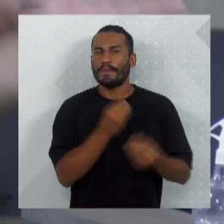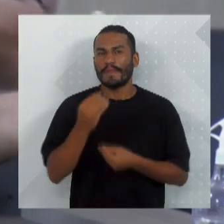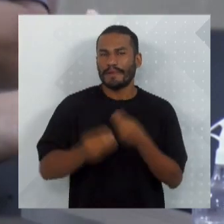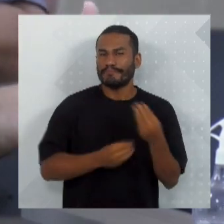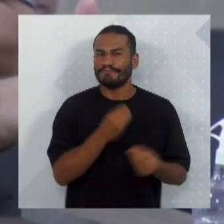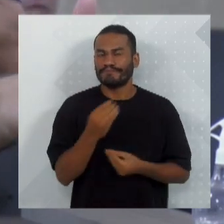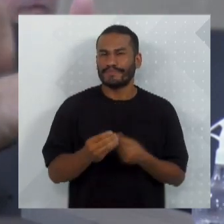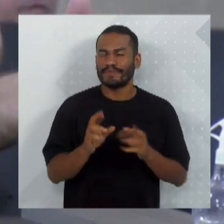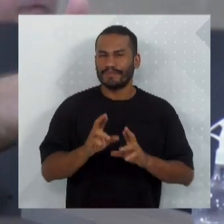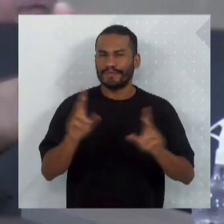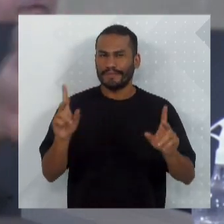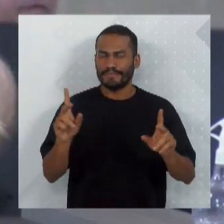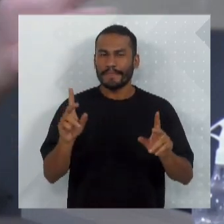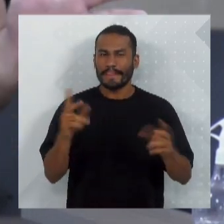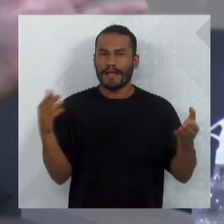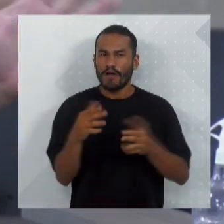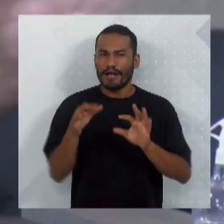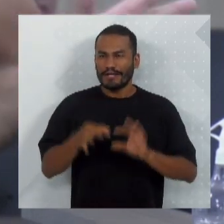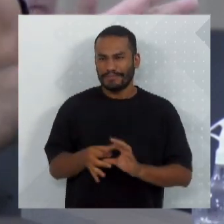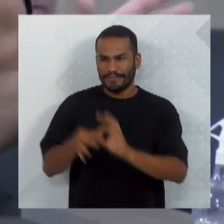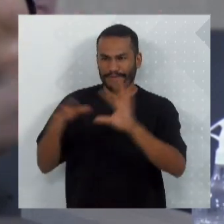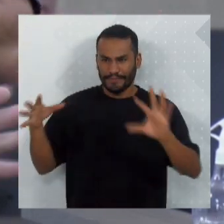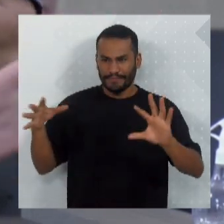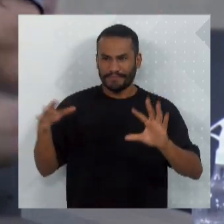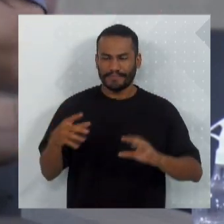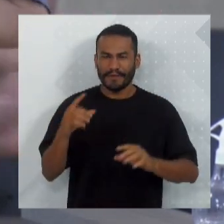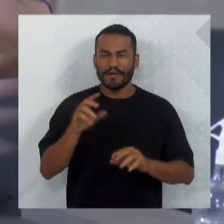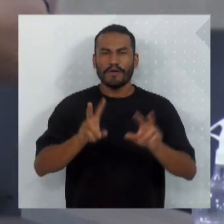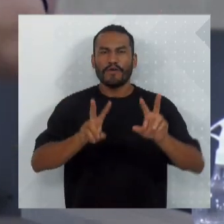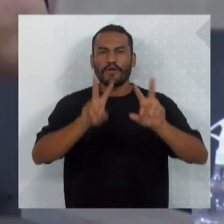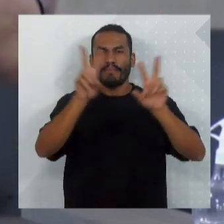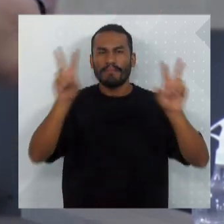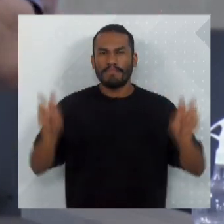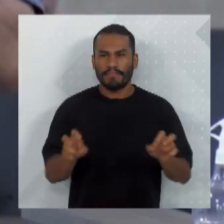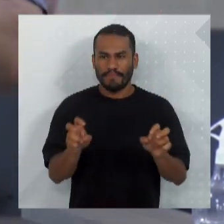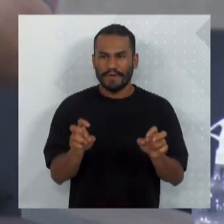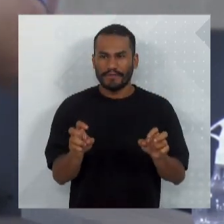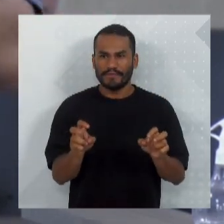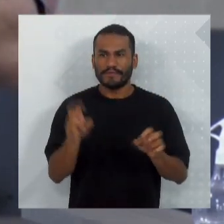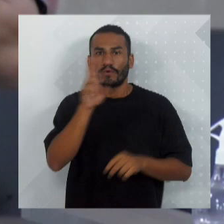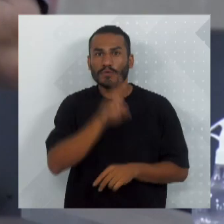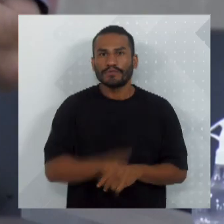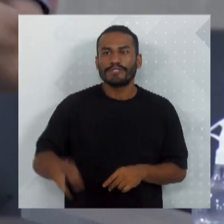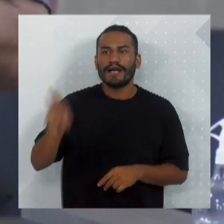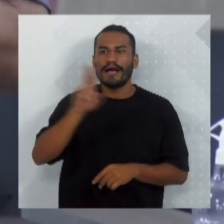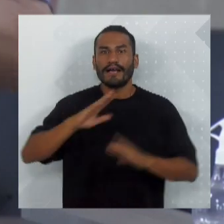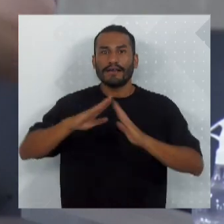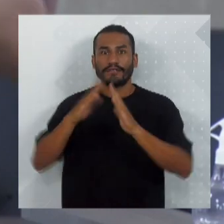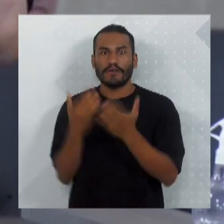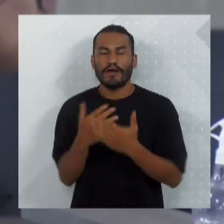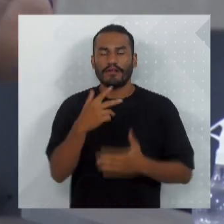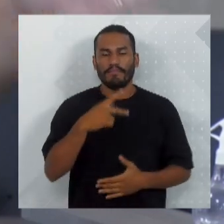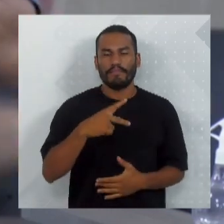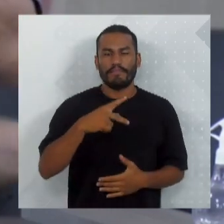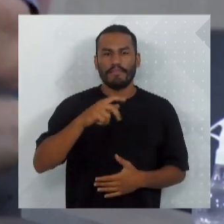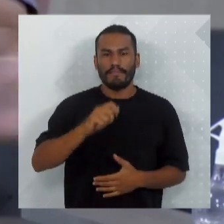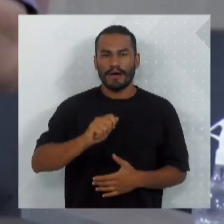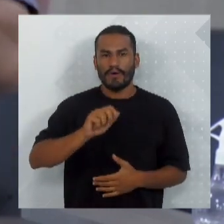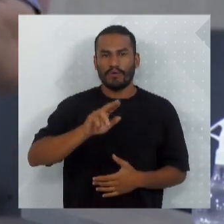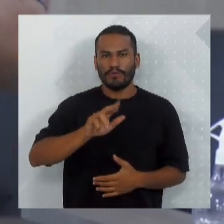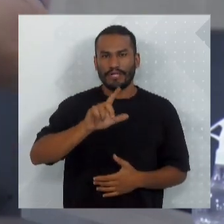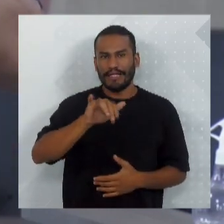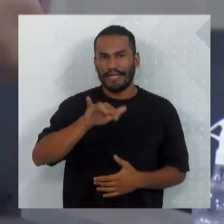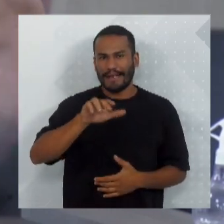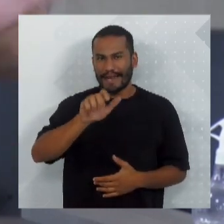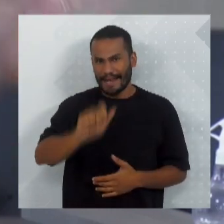que bom que agora ela está à disposição, e só pelo simples fato de ela estar sendo utilizada pela Escola Paulina Wagner, já se justifica a